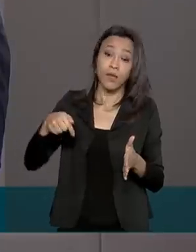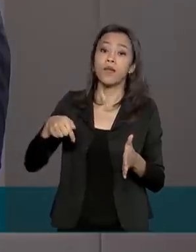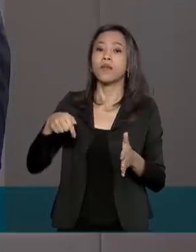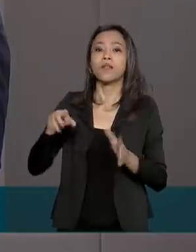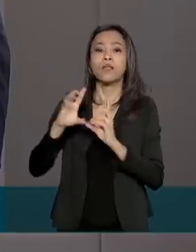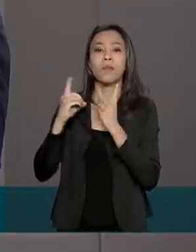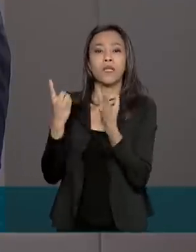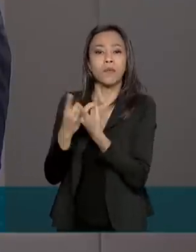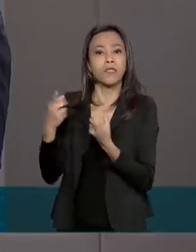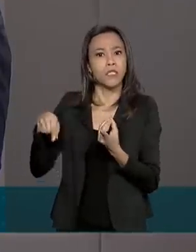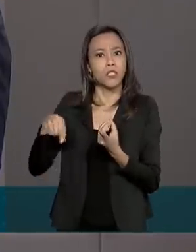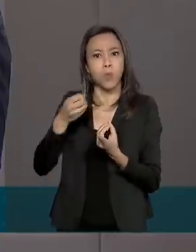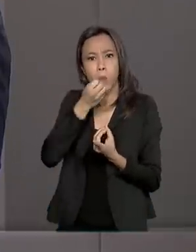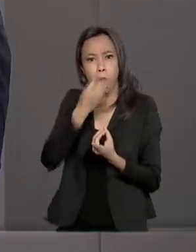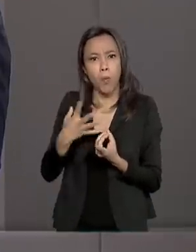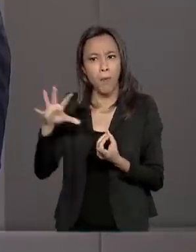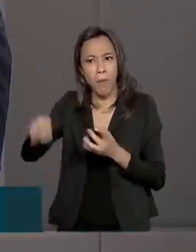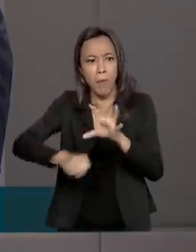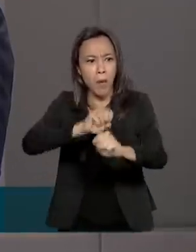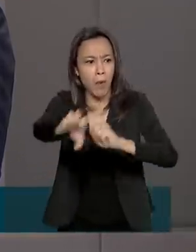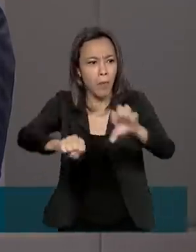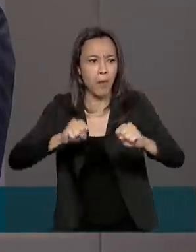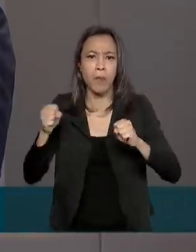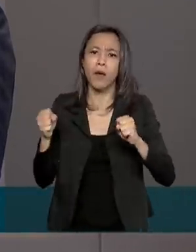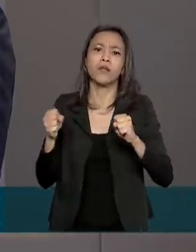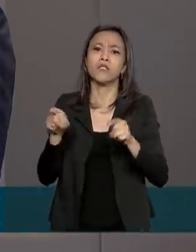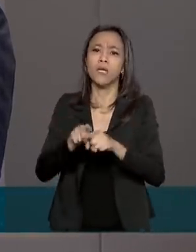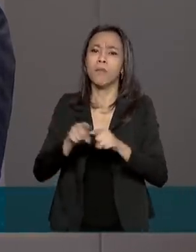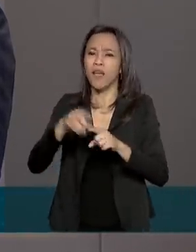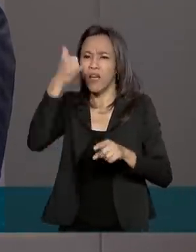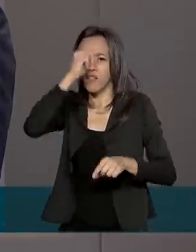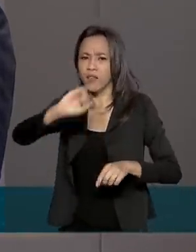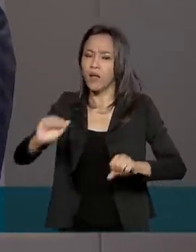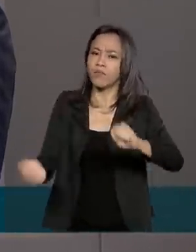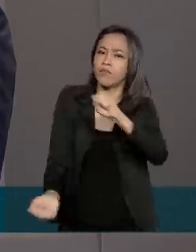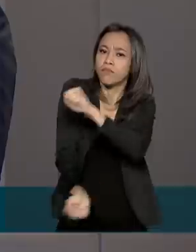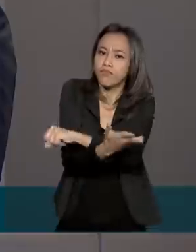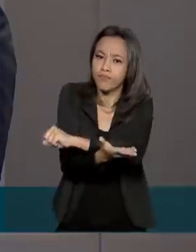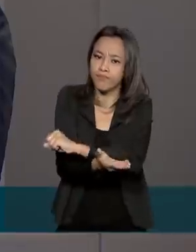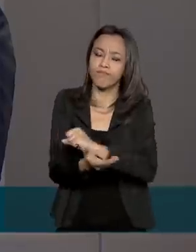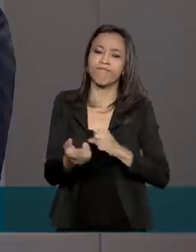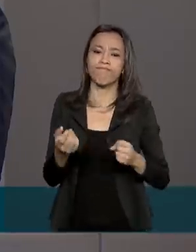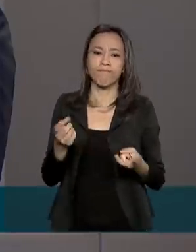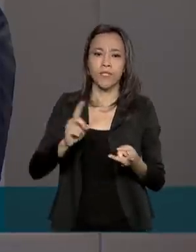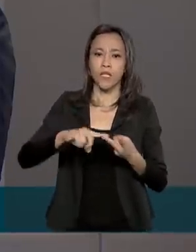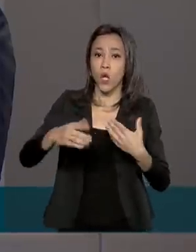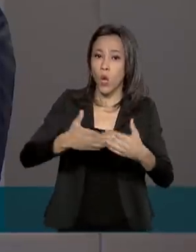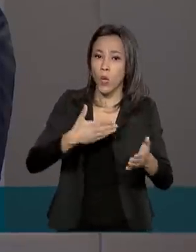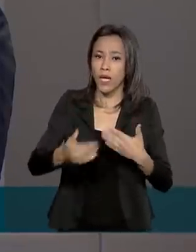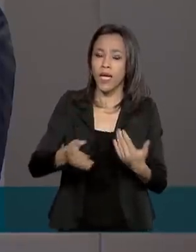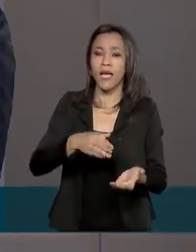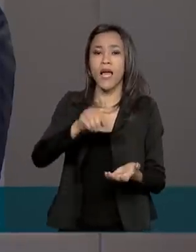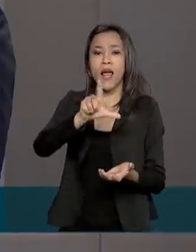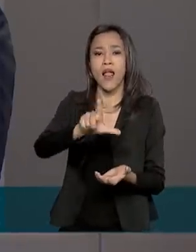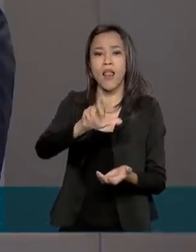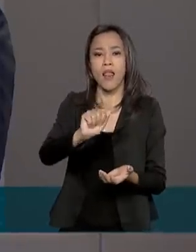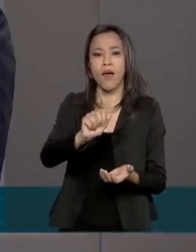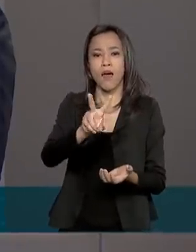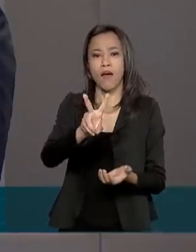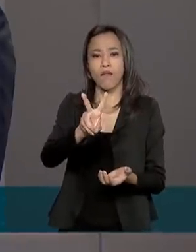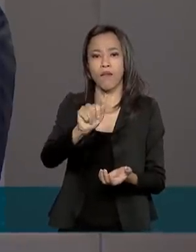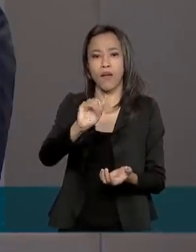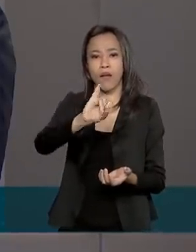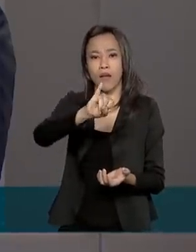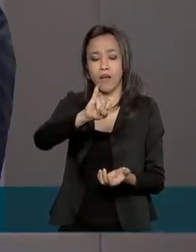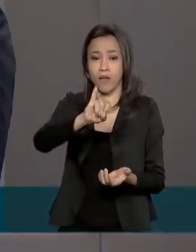apenas o tráfico de drogas, mas também da corrupção, de toda espécie de lavagem de dinheiro. E aí